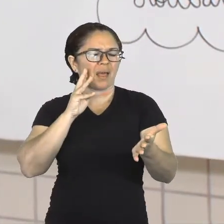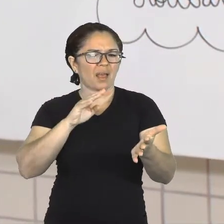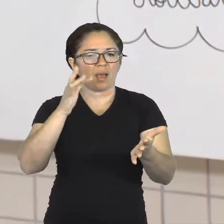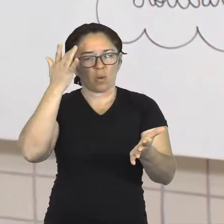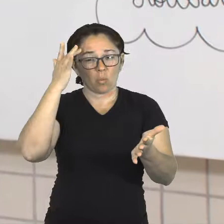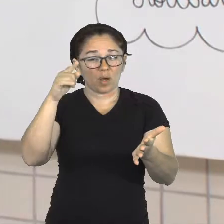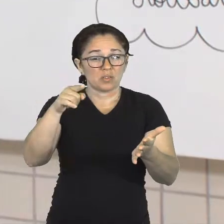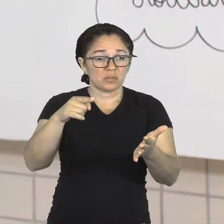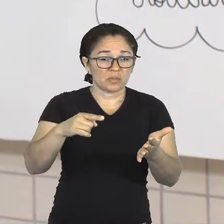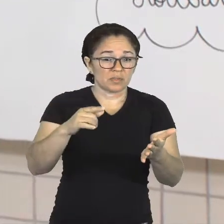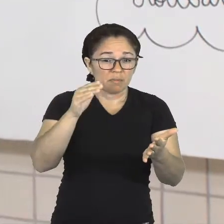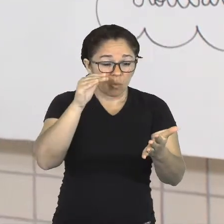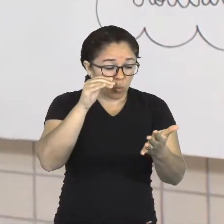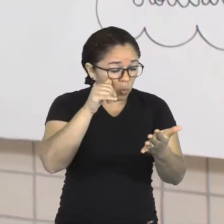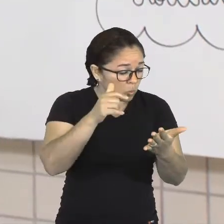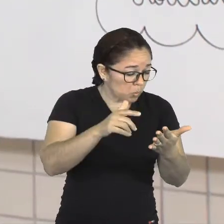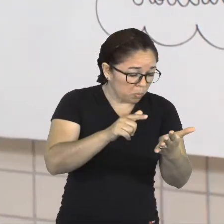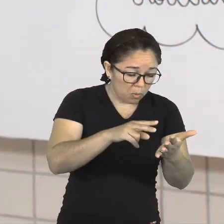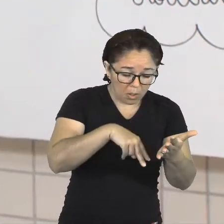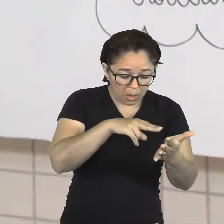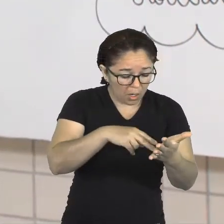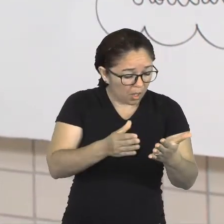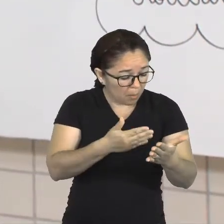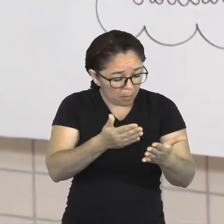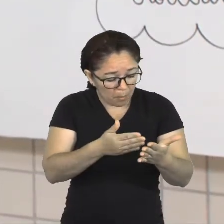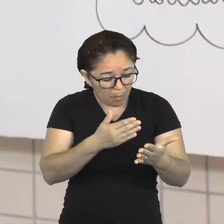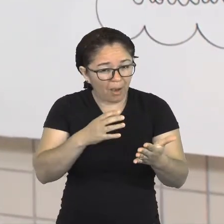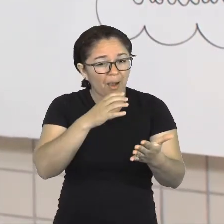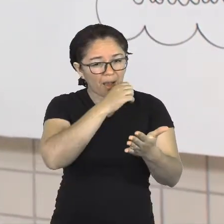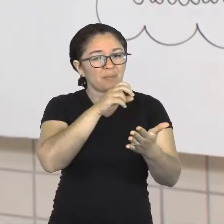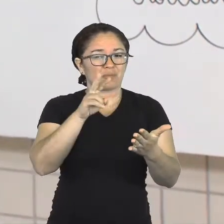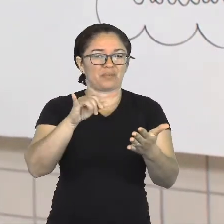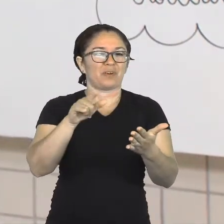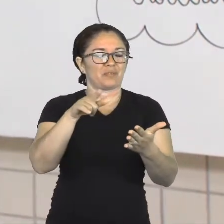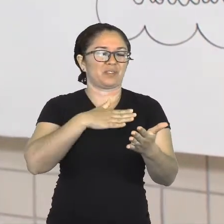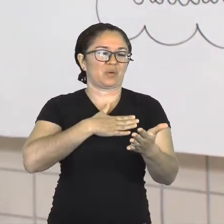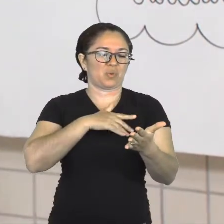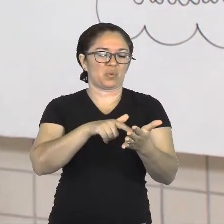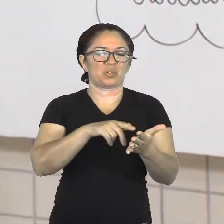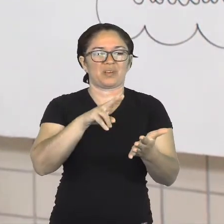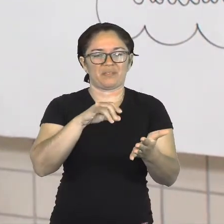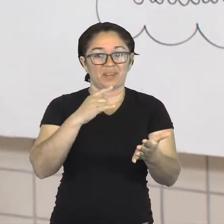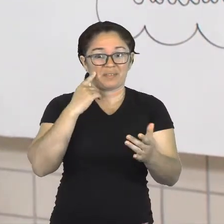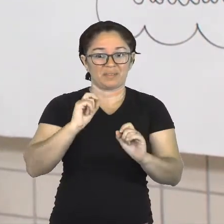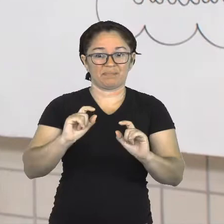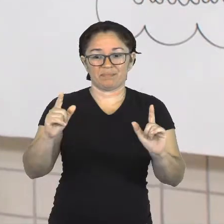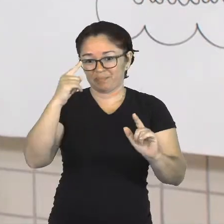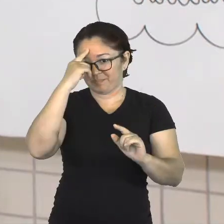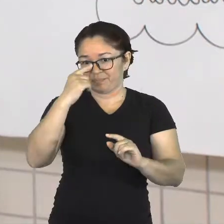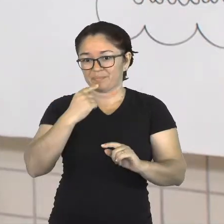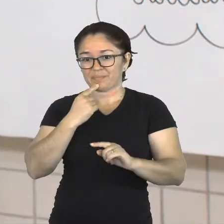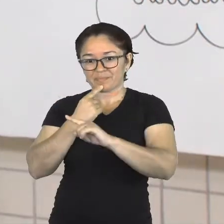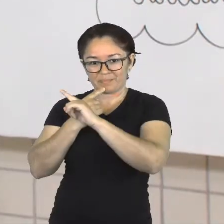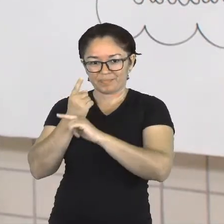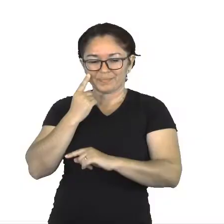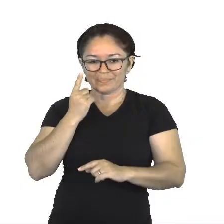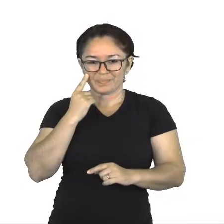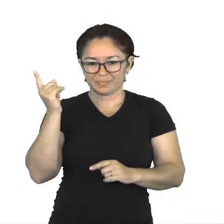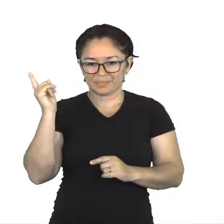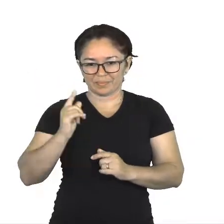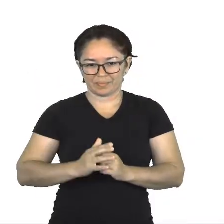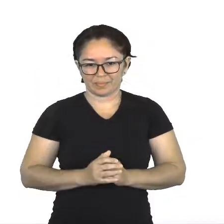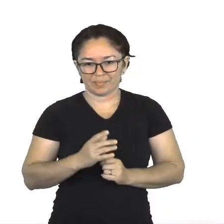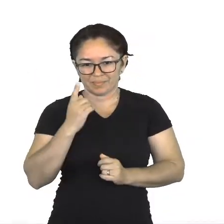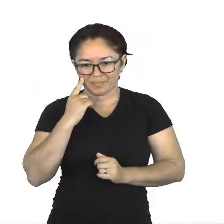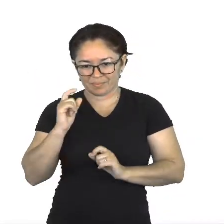gostar muito, certo? Então vejamos aqui uma imagem. Olha aqui comigo essa imagem. Olha aqui a